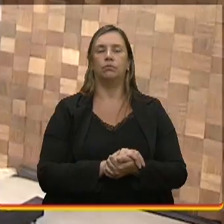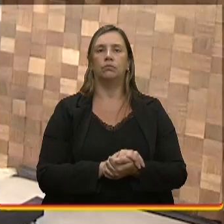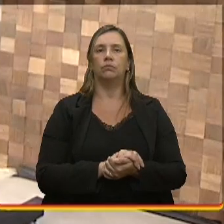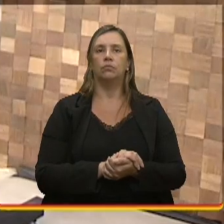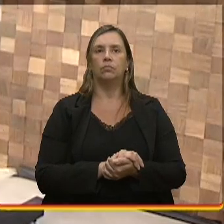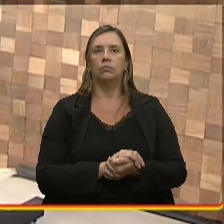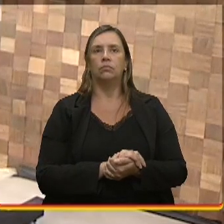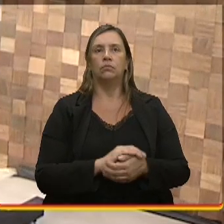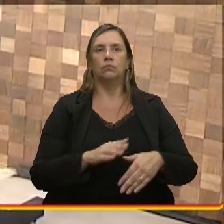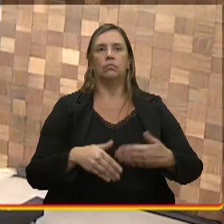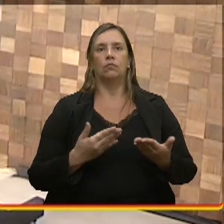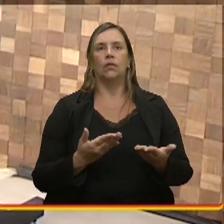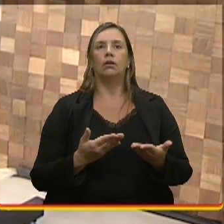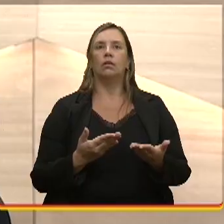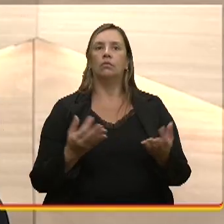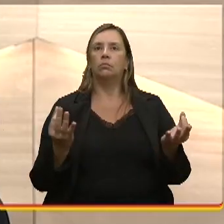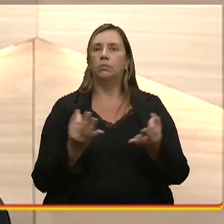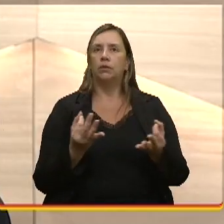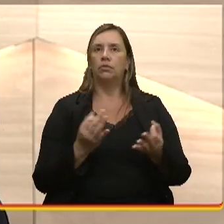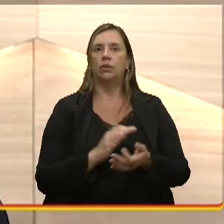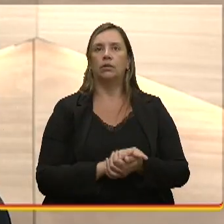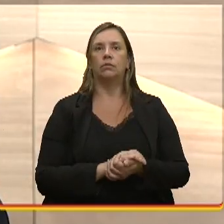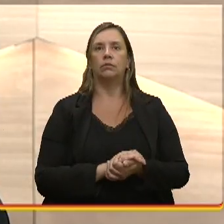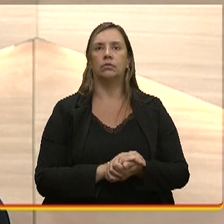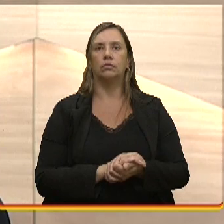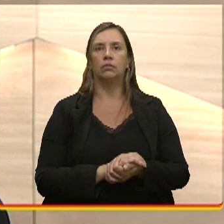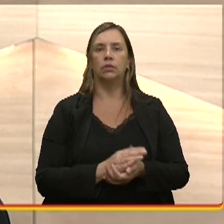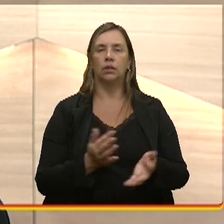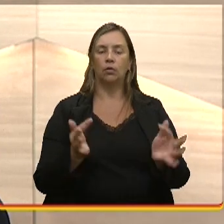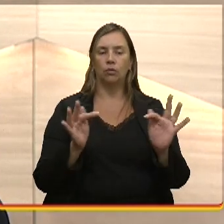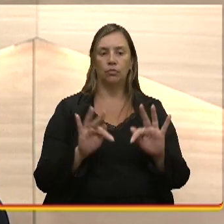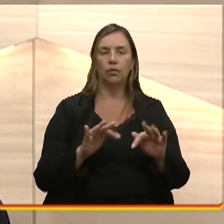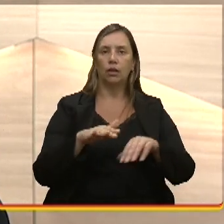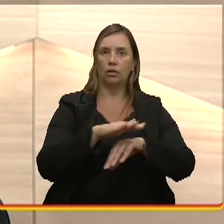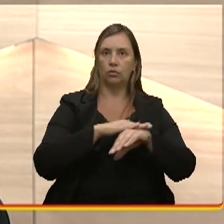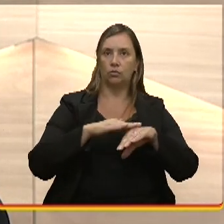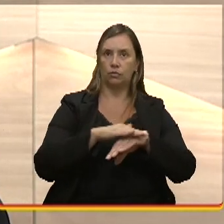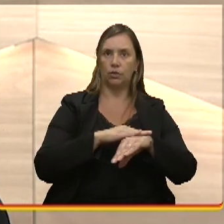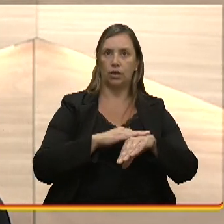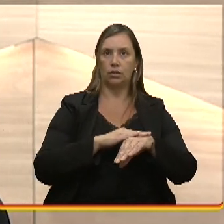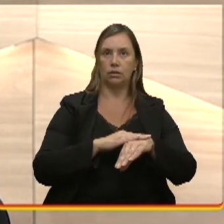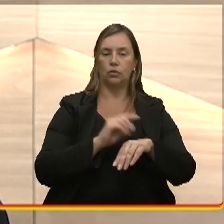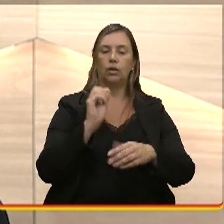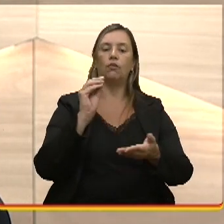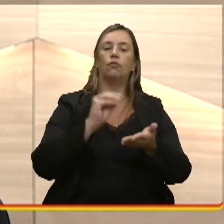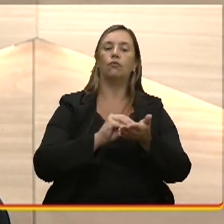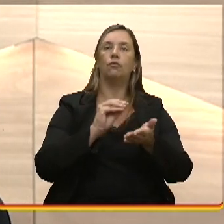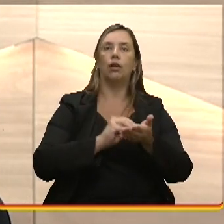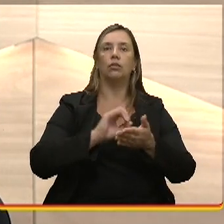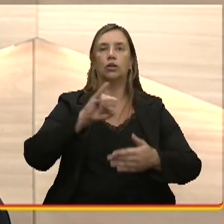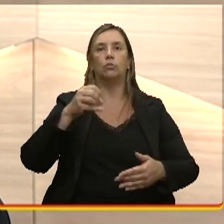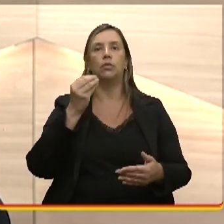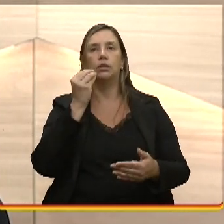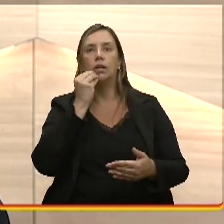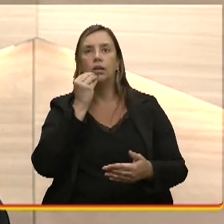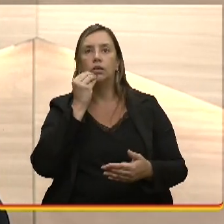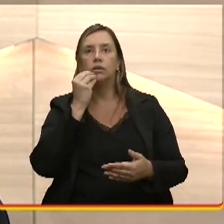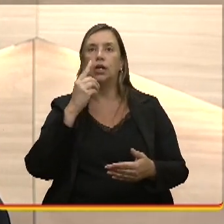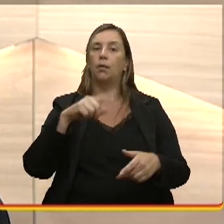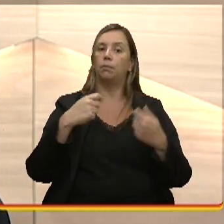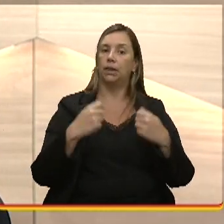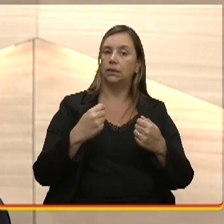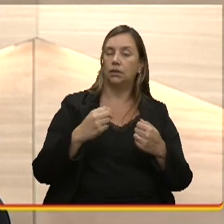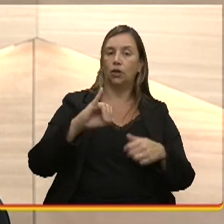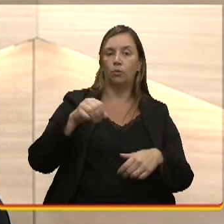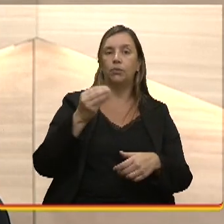Perfeito, então, acho que, eu termino a nossa conversa aqui, faltam oportunidades, deem oportunidades, a demanda